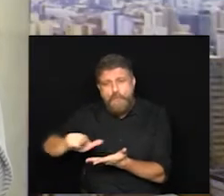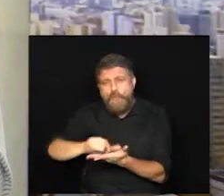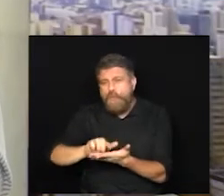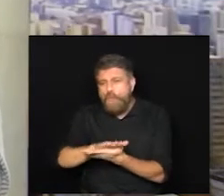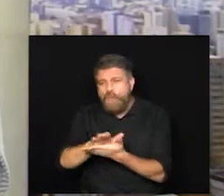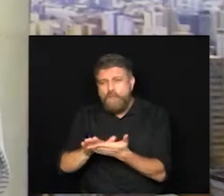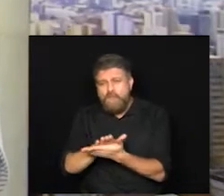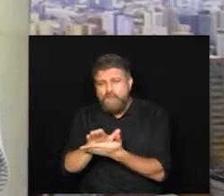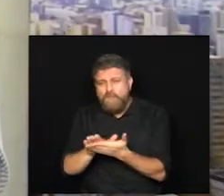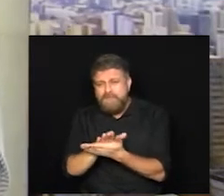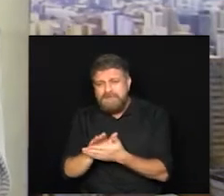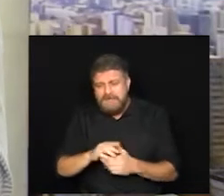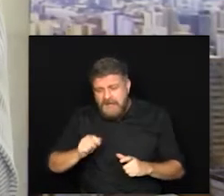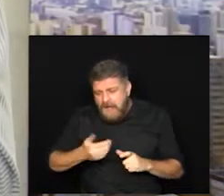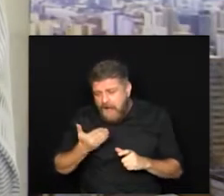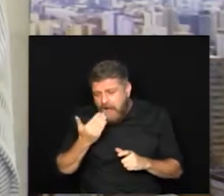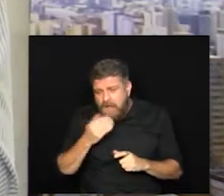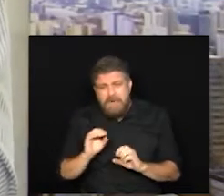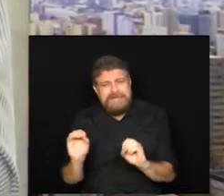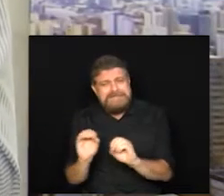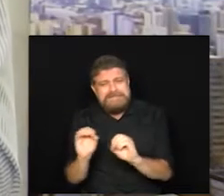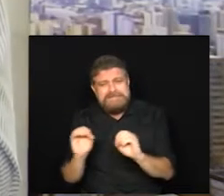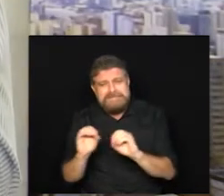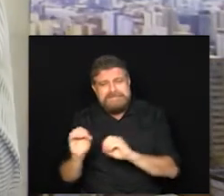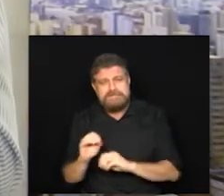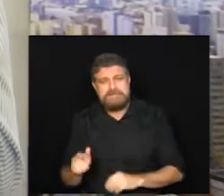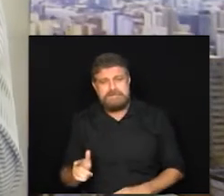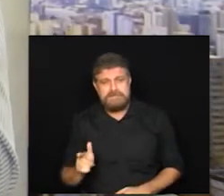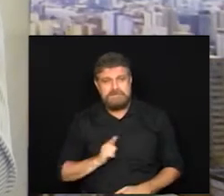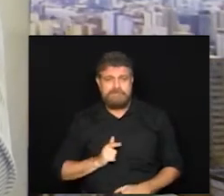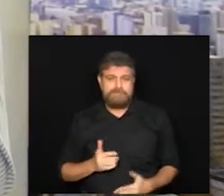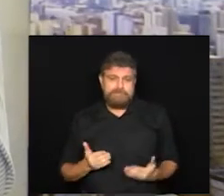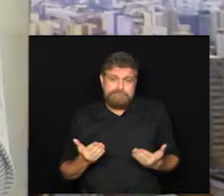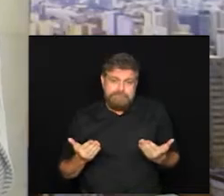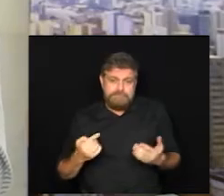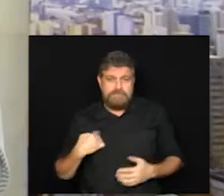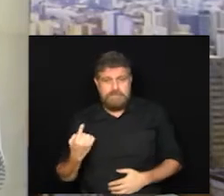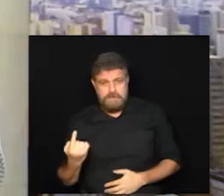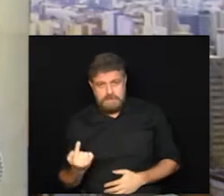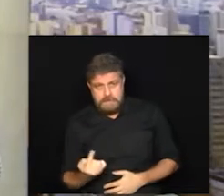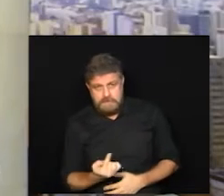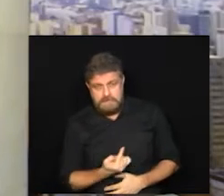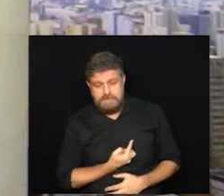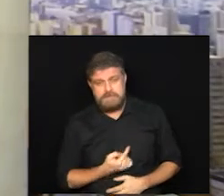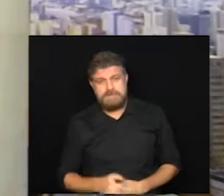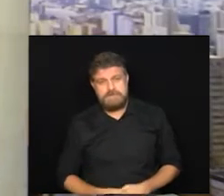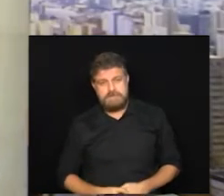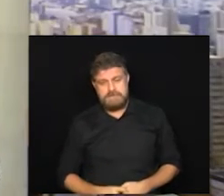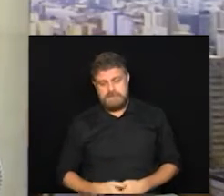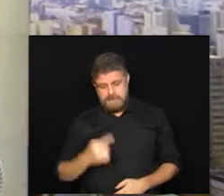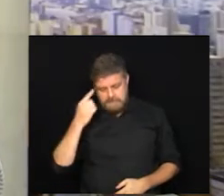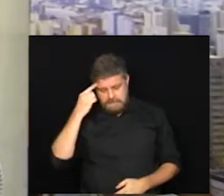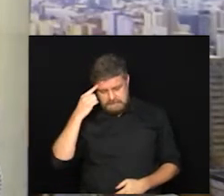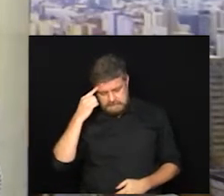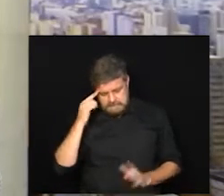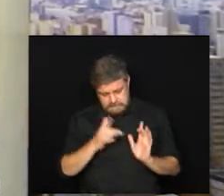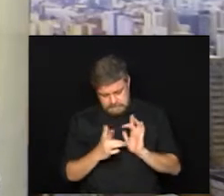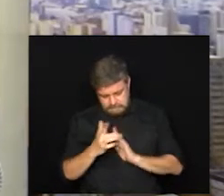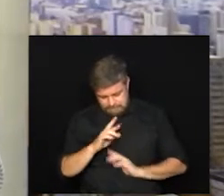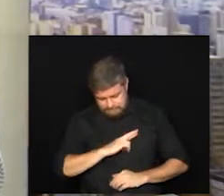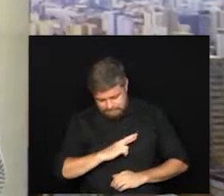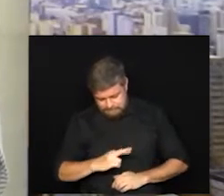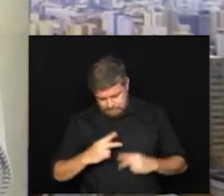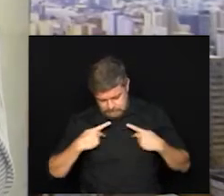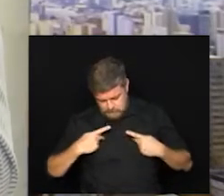ter um almoço uma refeição em casa então isso do ponto de vista cristão inclusive do ponto de vista